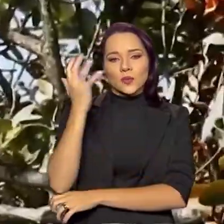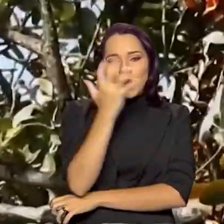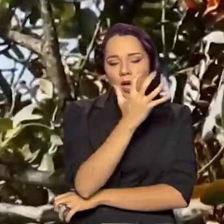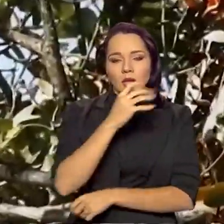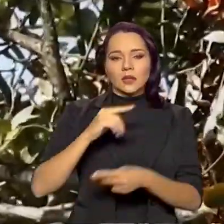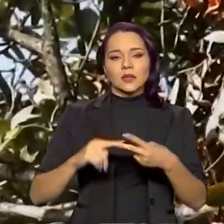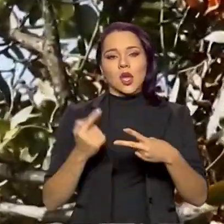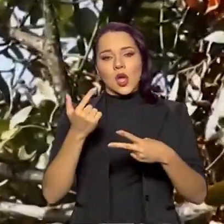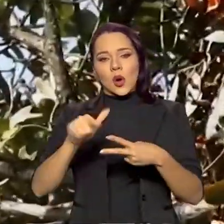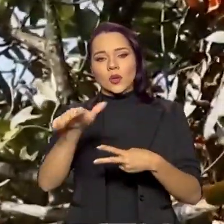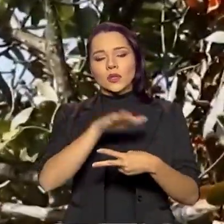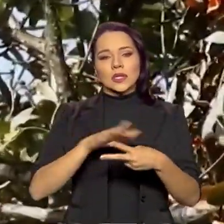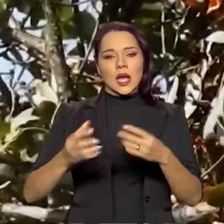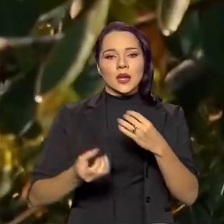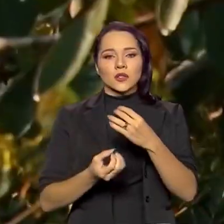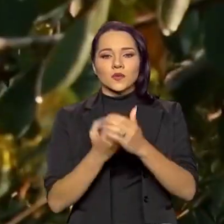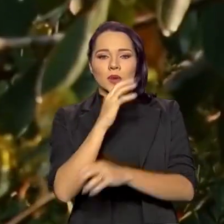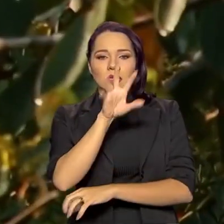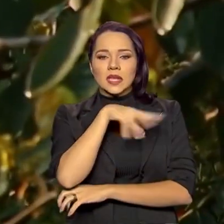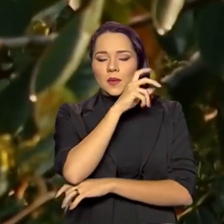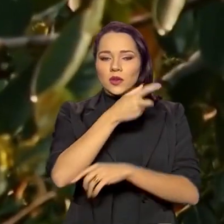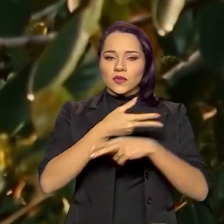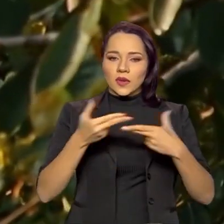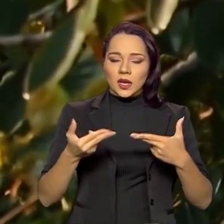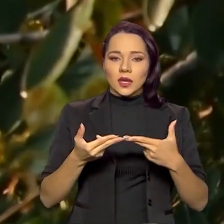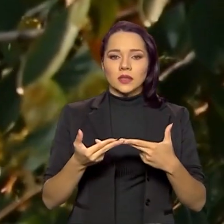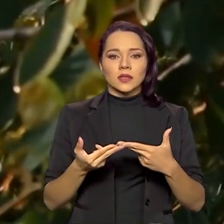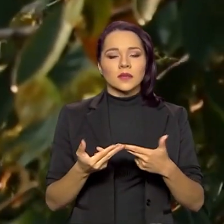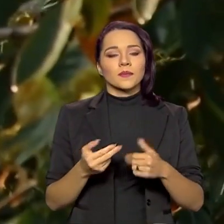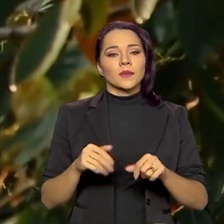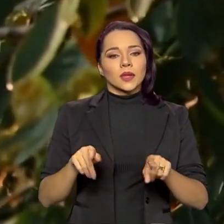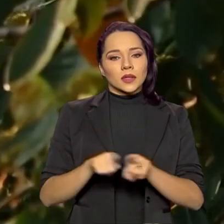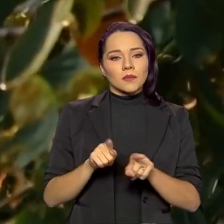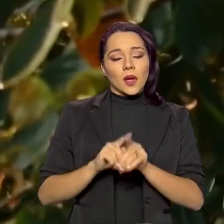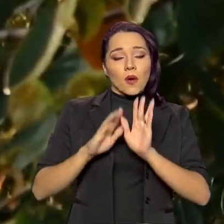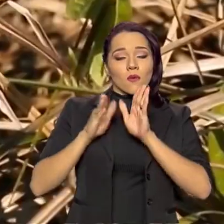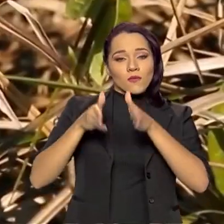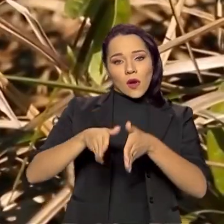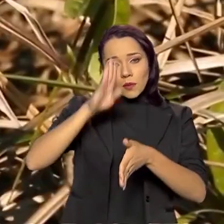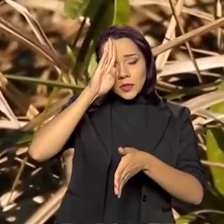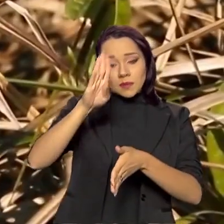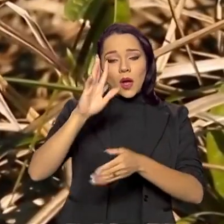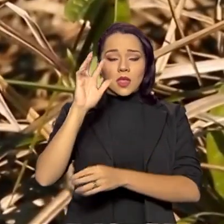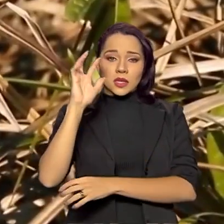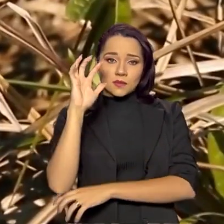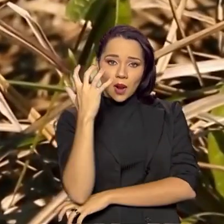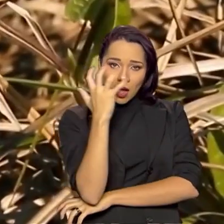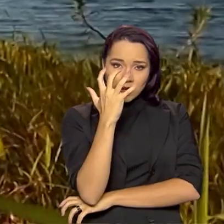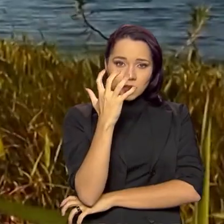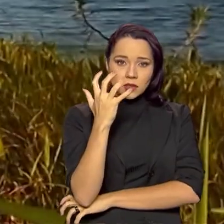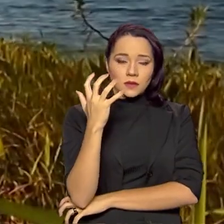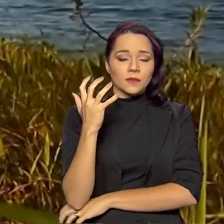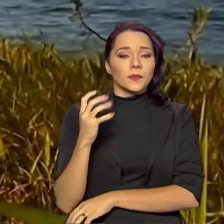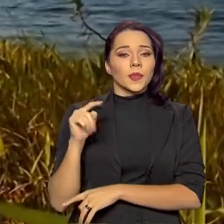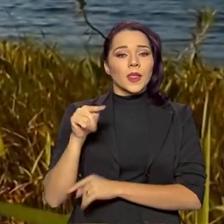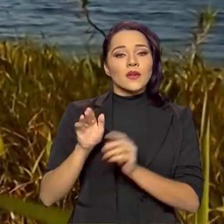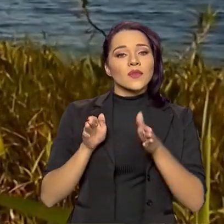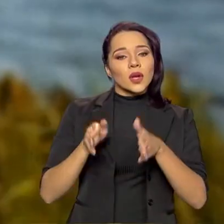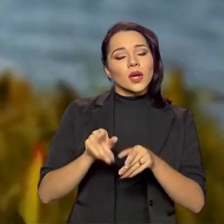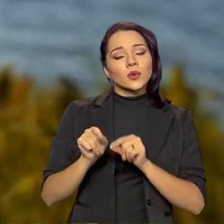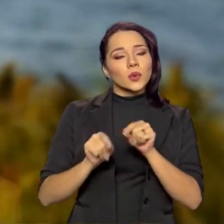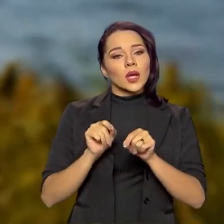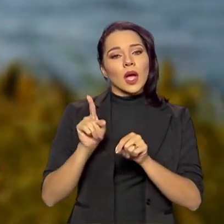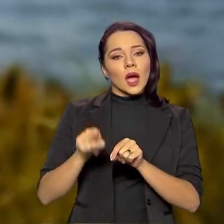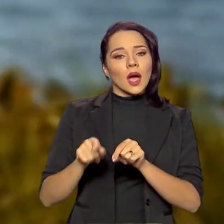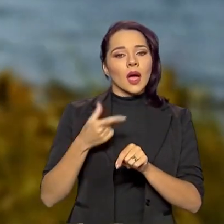outros elementos da biodiversidade com enfoque principal nas plantas, visando, então,